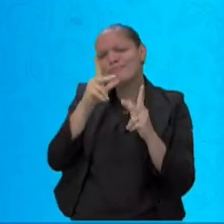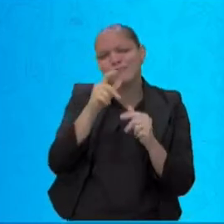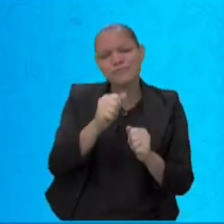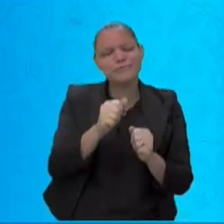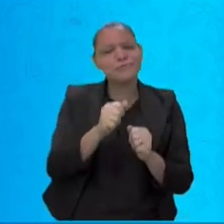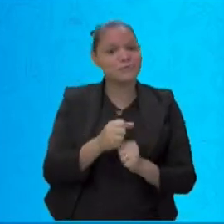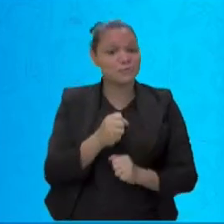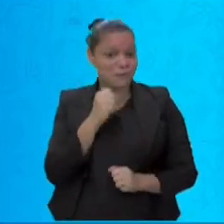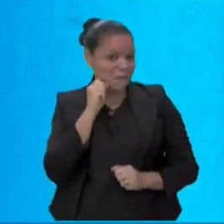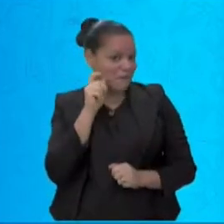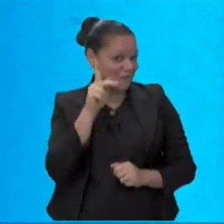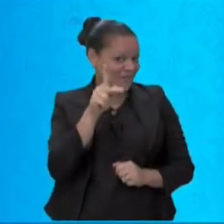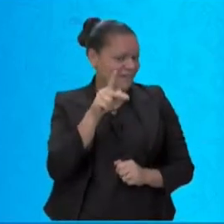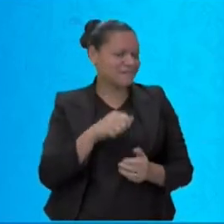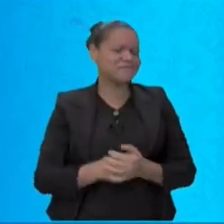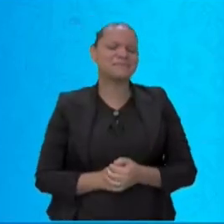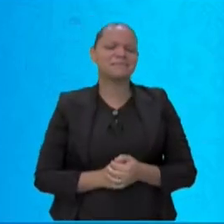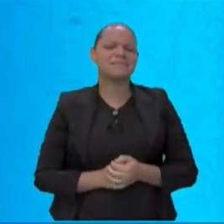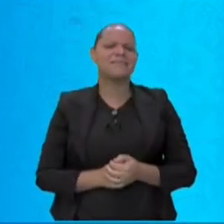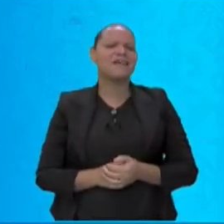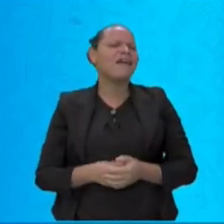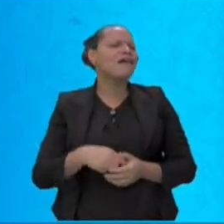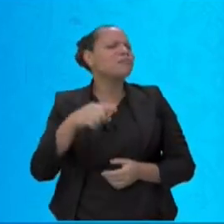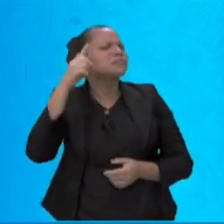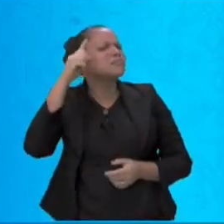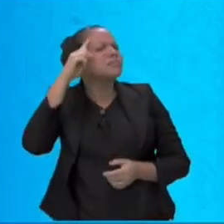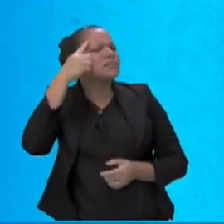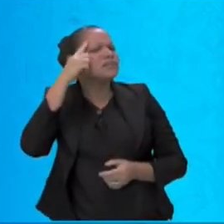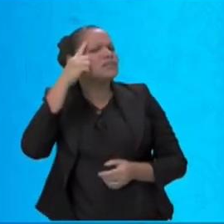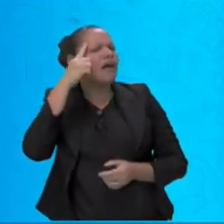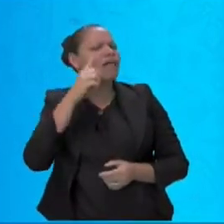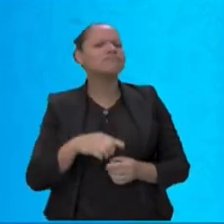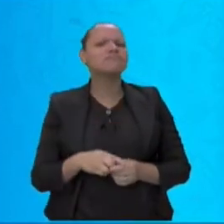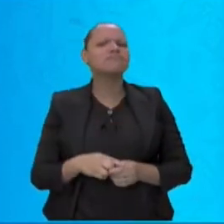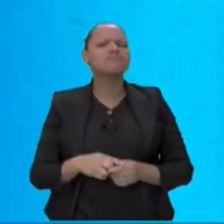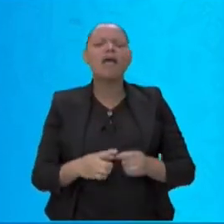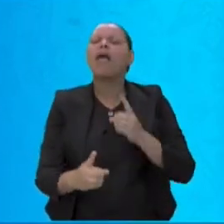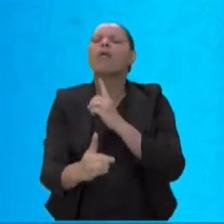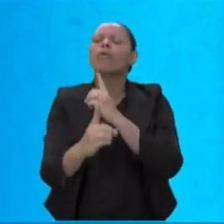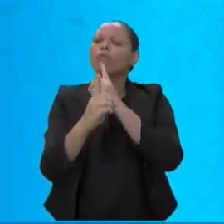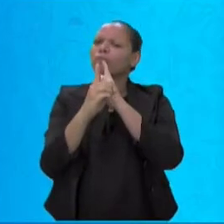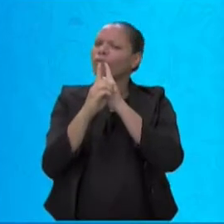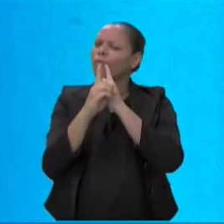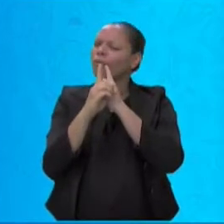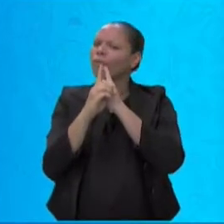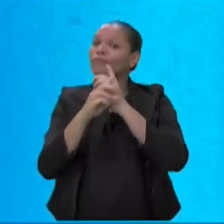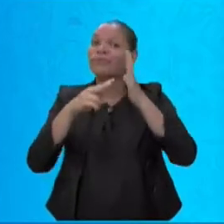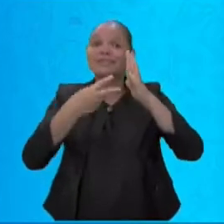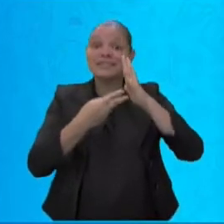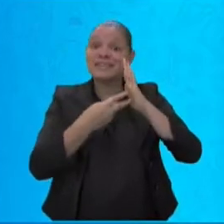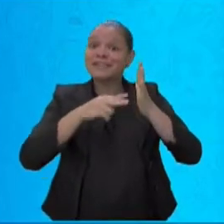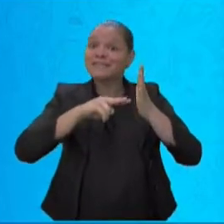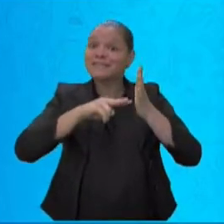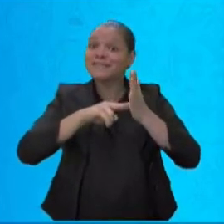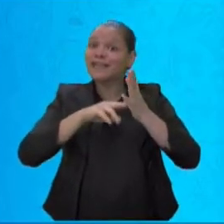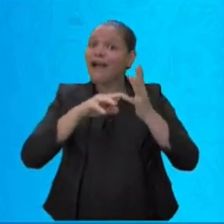Vamos parar para pensar aqui. Encontro quer dizer junto, um do lado do outro.